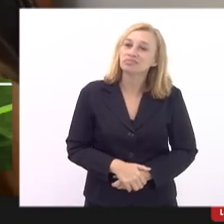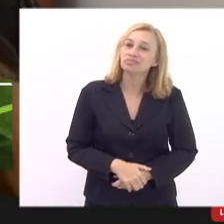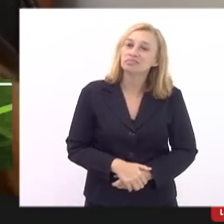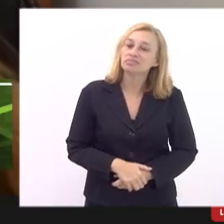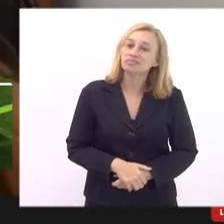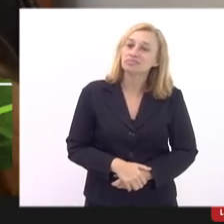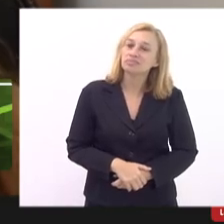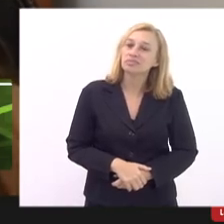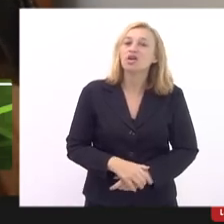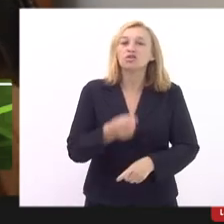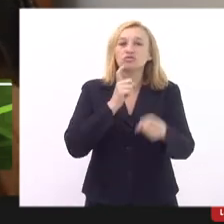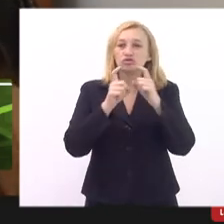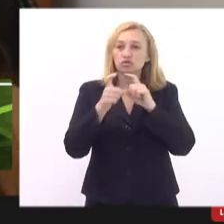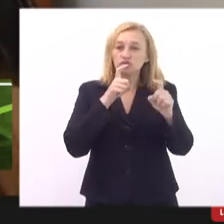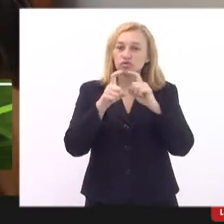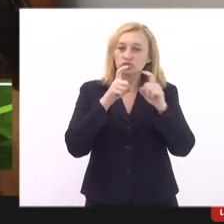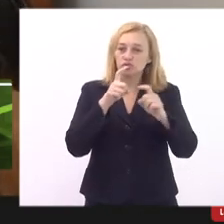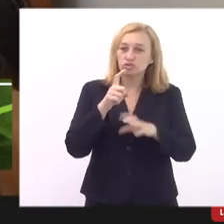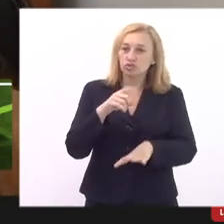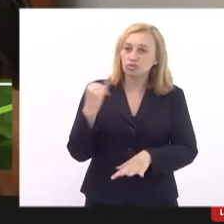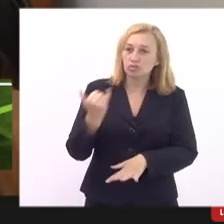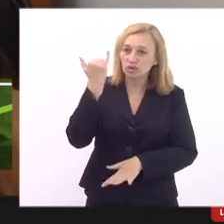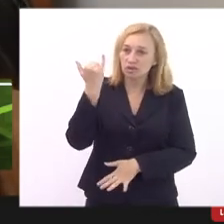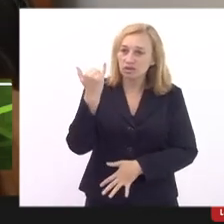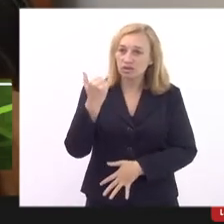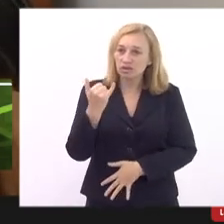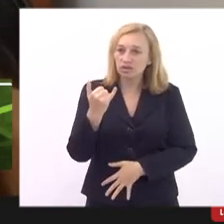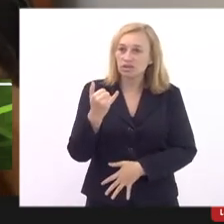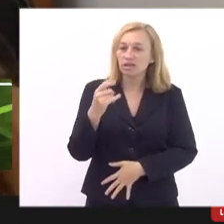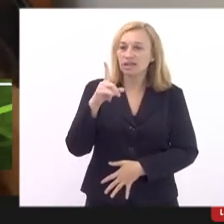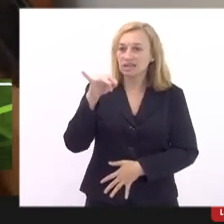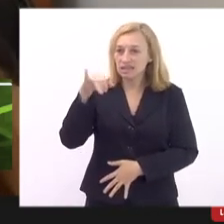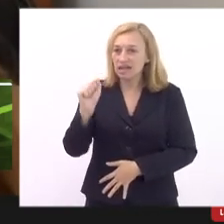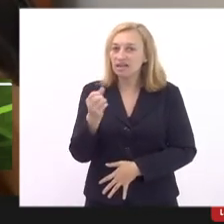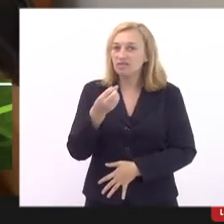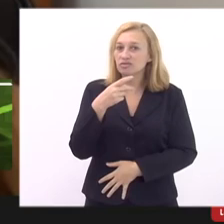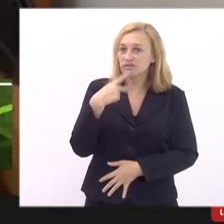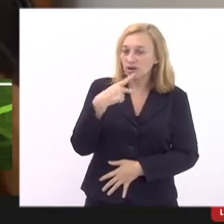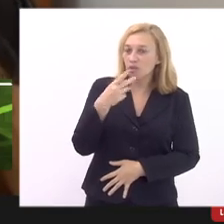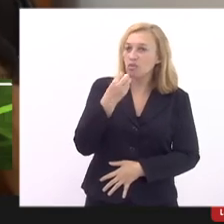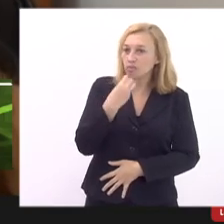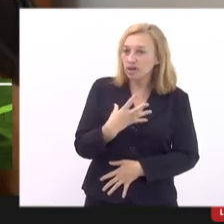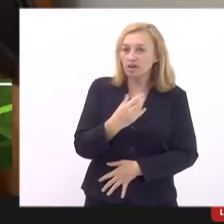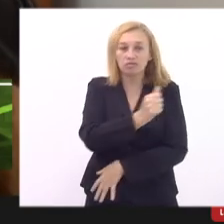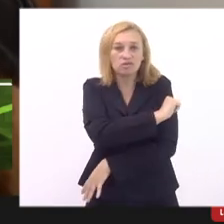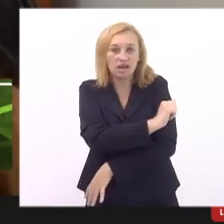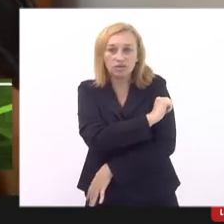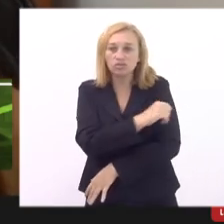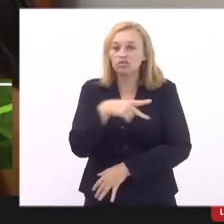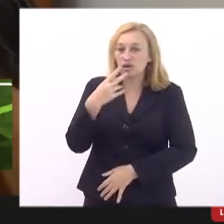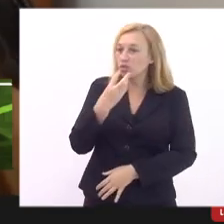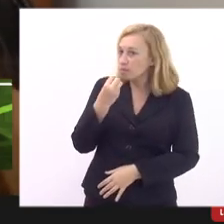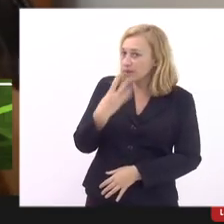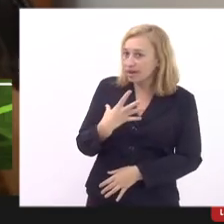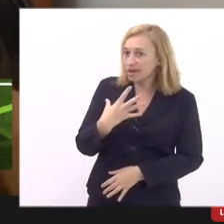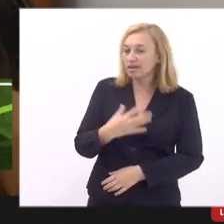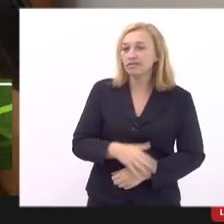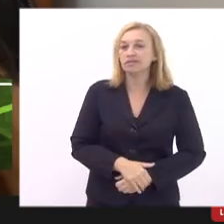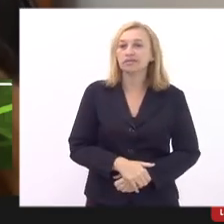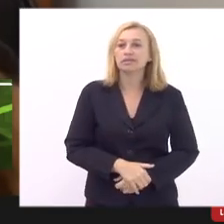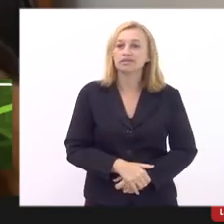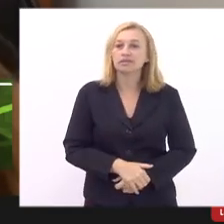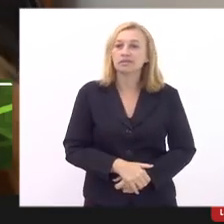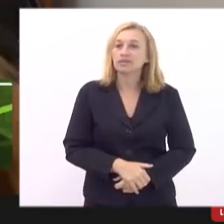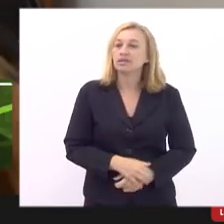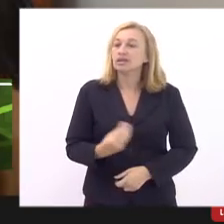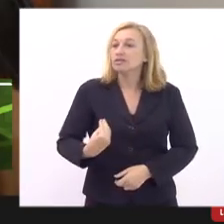centrar o debate um pouco nisso eu acho que a série com ele falou muito bem os estudantes agora falaram muitíssimo bem a gente